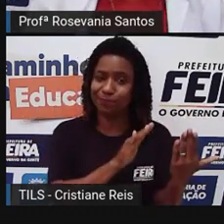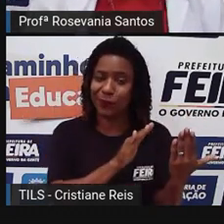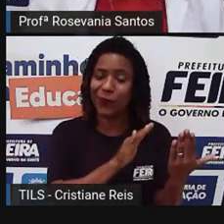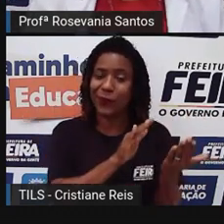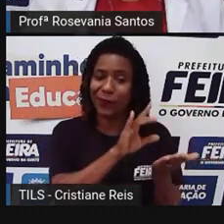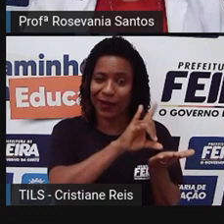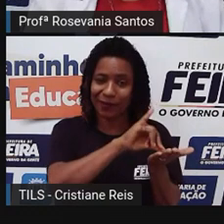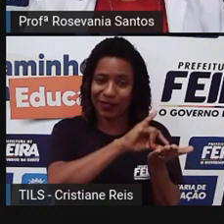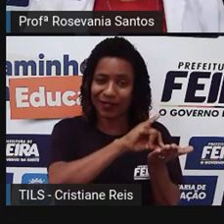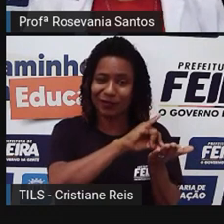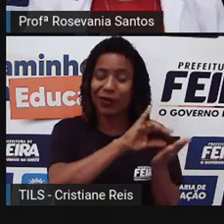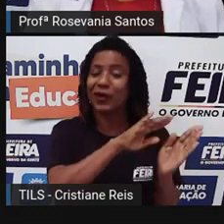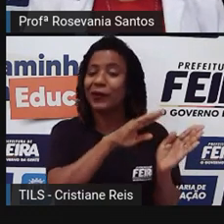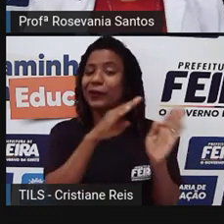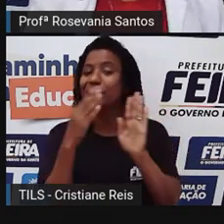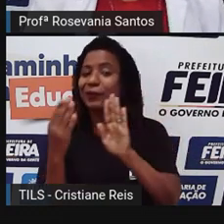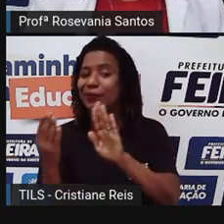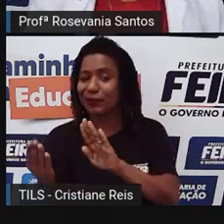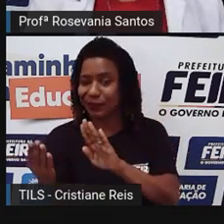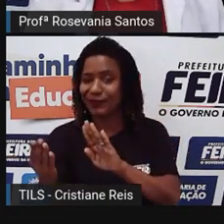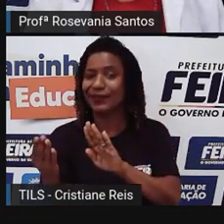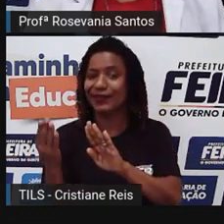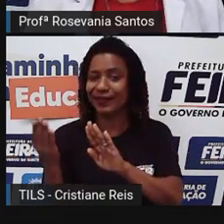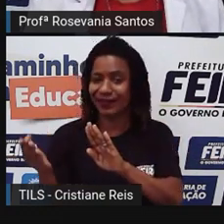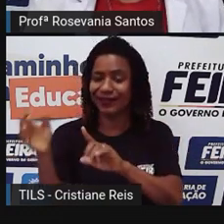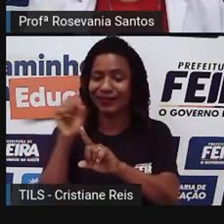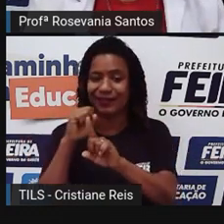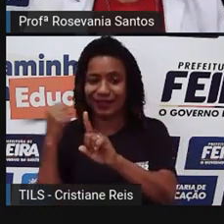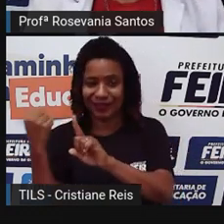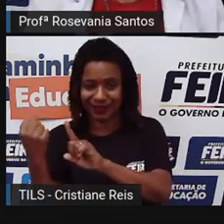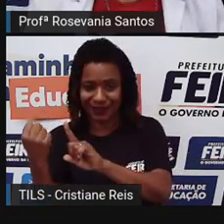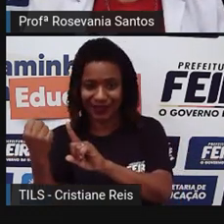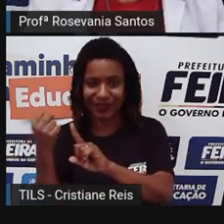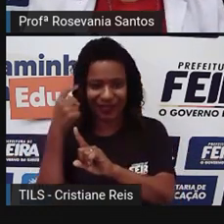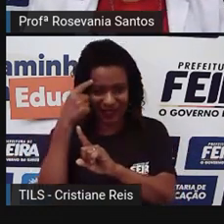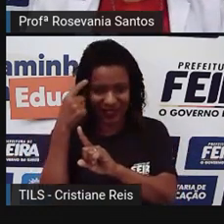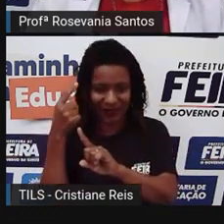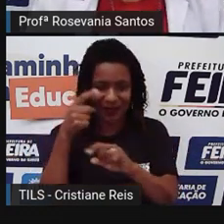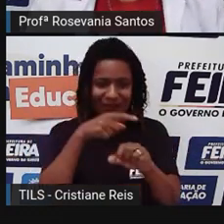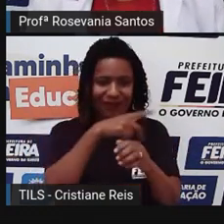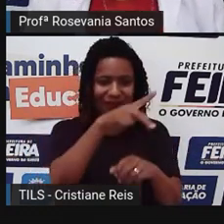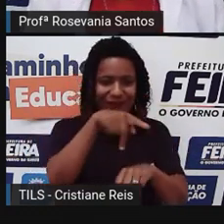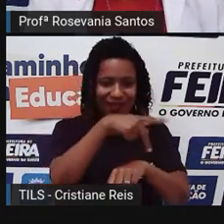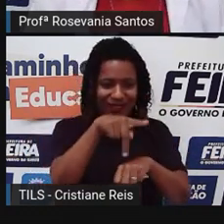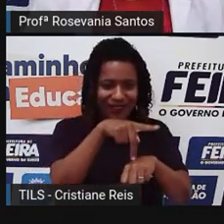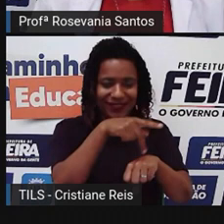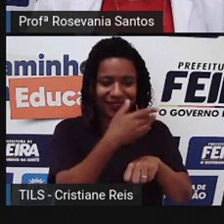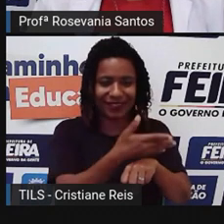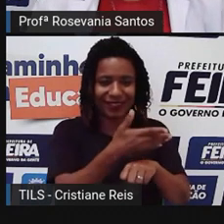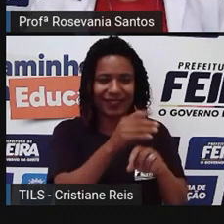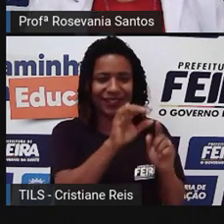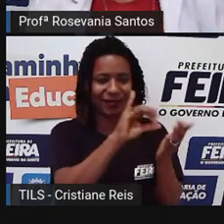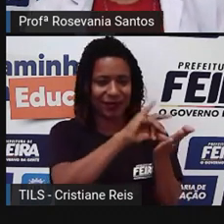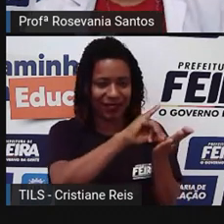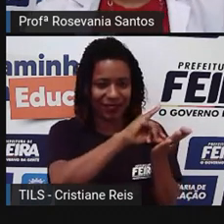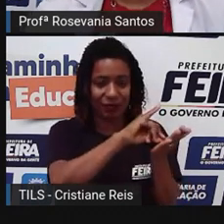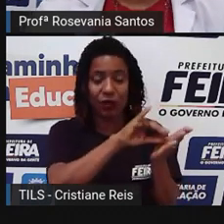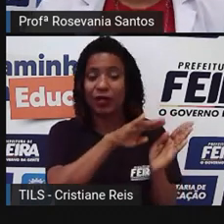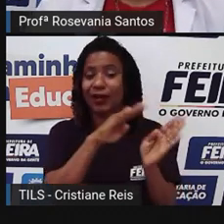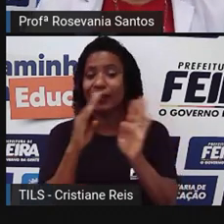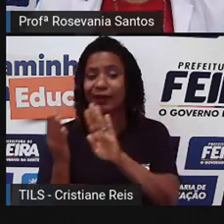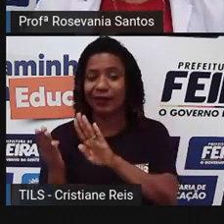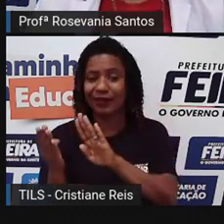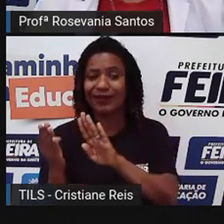países que nós vivemos, né, que alguns são economia capitalista e outros economia socialista. Então, o socialismo, sistema de